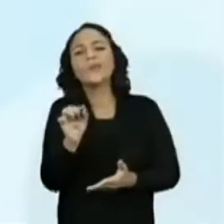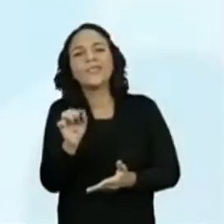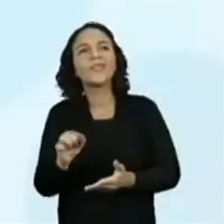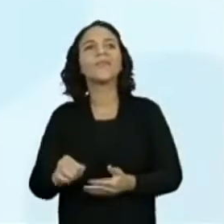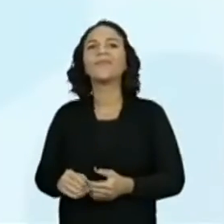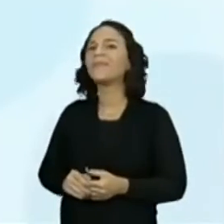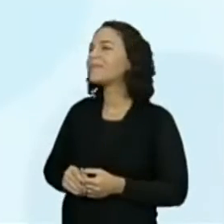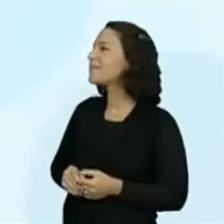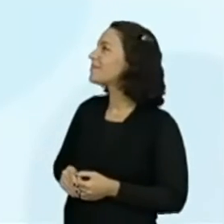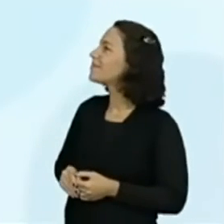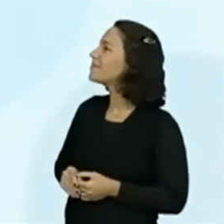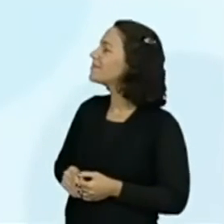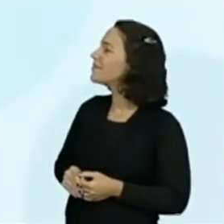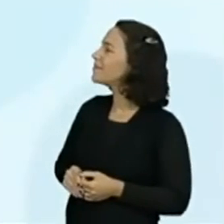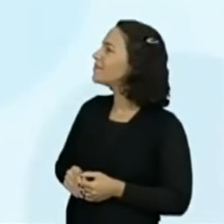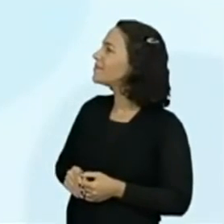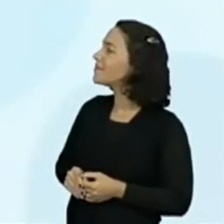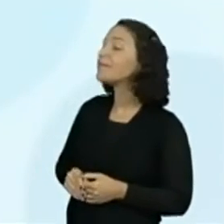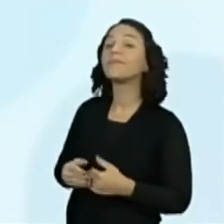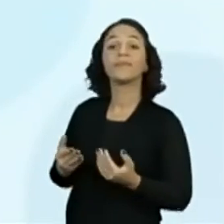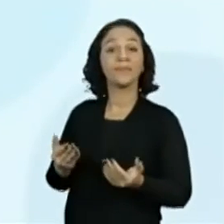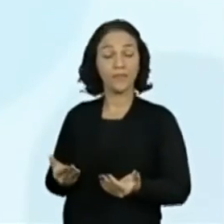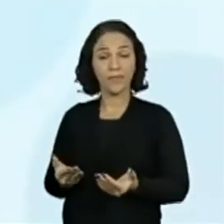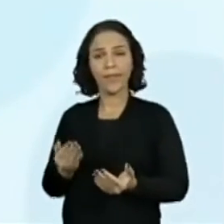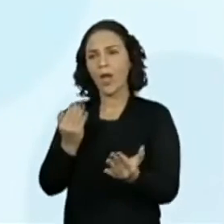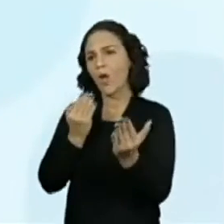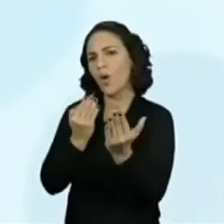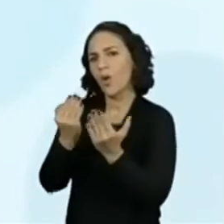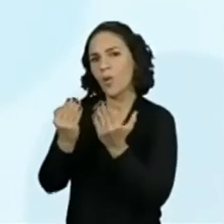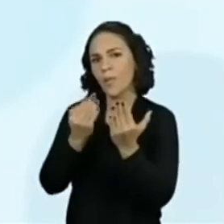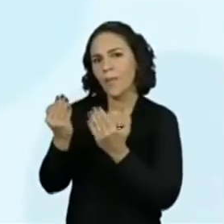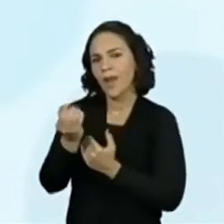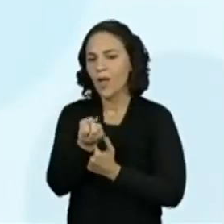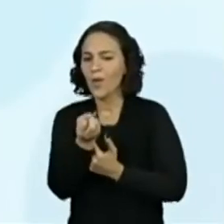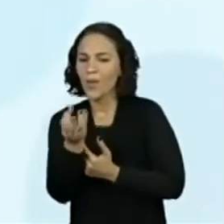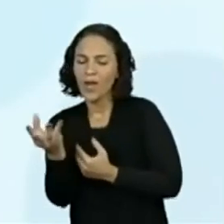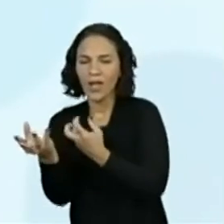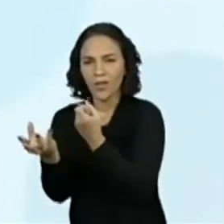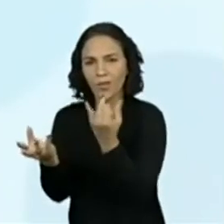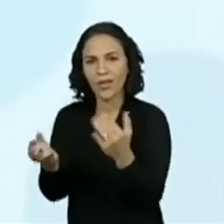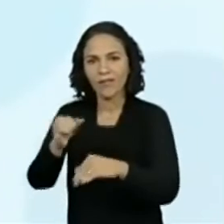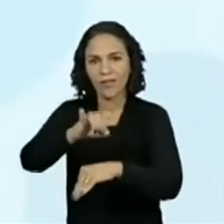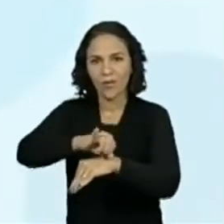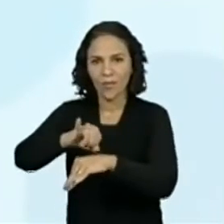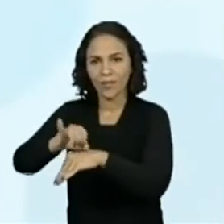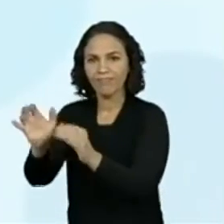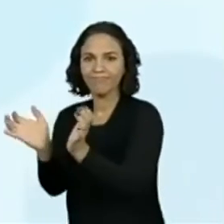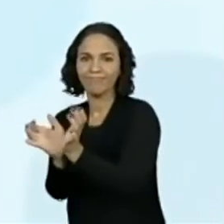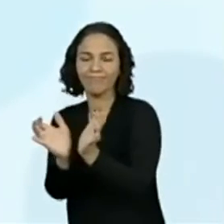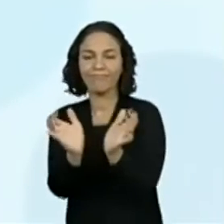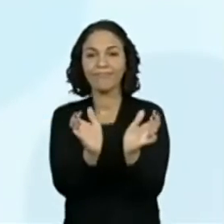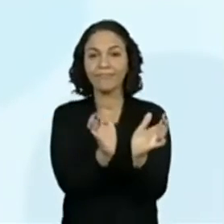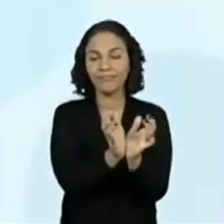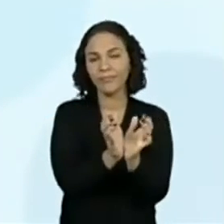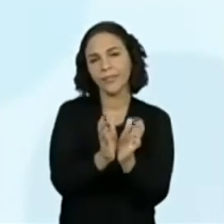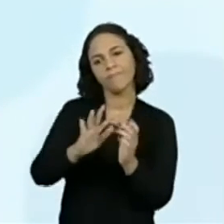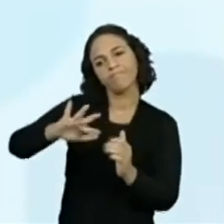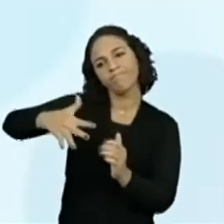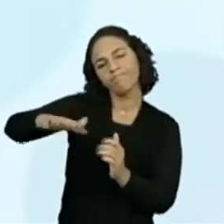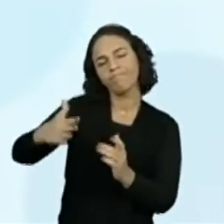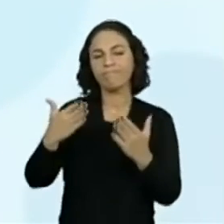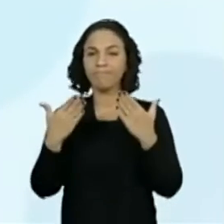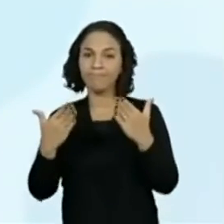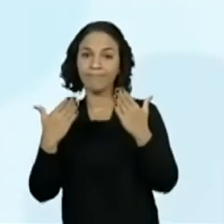O que nós aprendemos hoje para o Joyce? A comparar quantidades de objetos de dois conjuntos por estimativa,